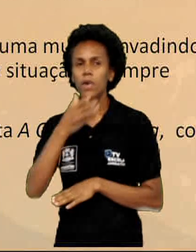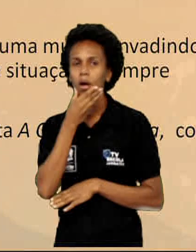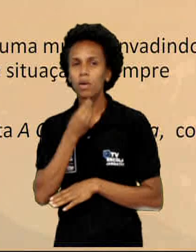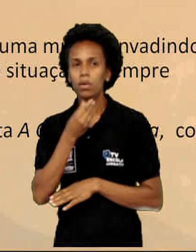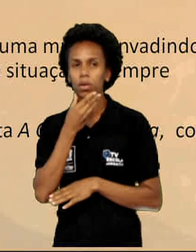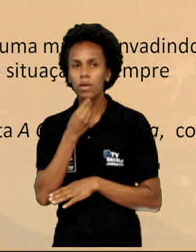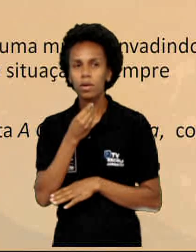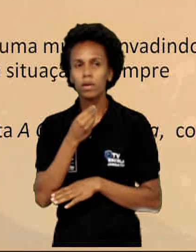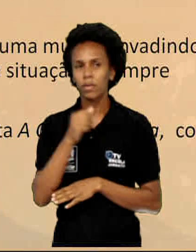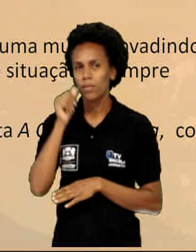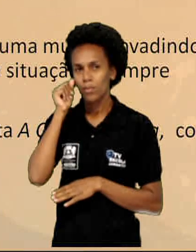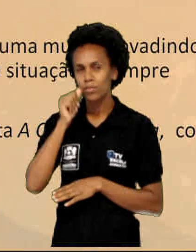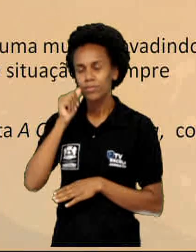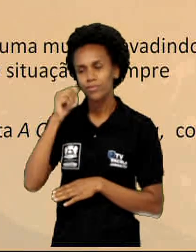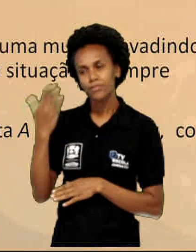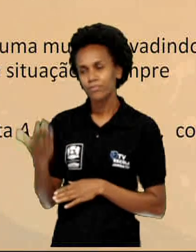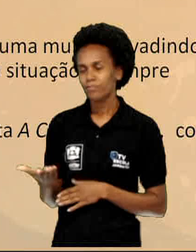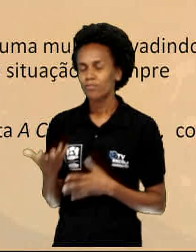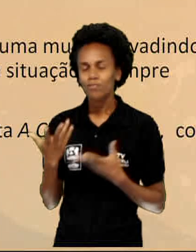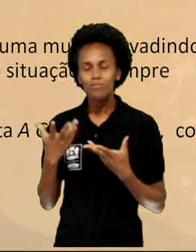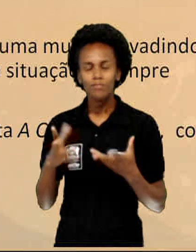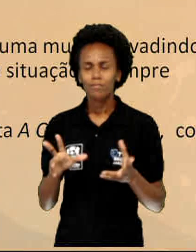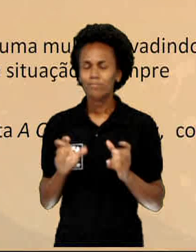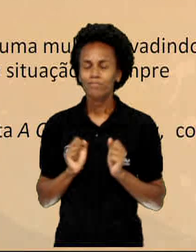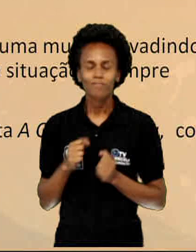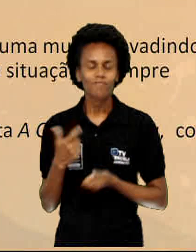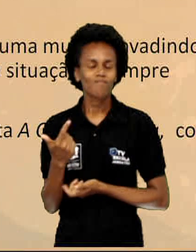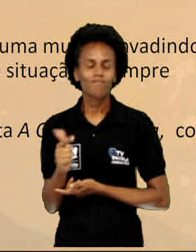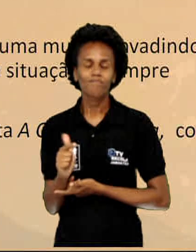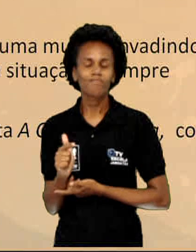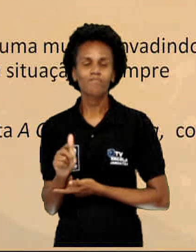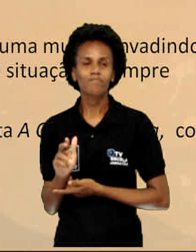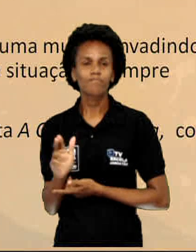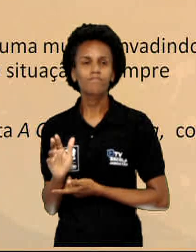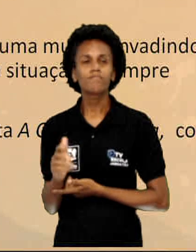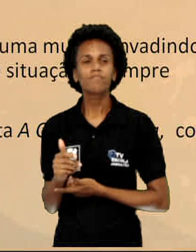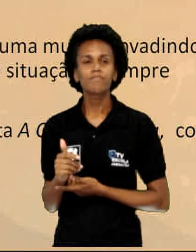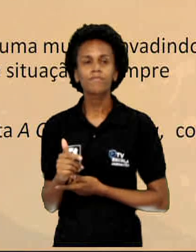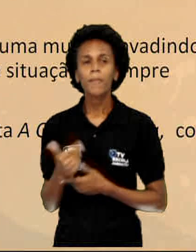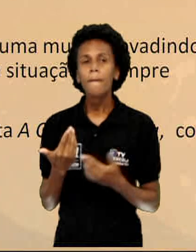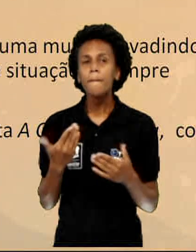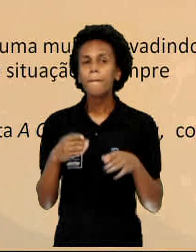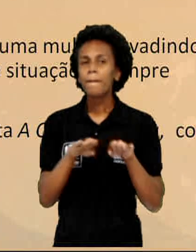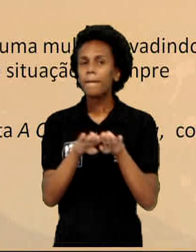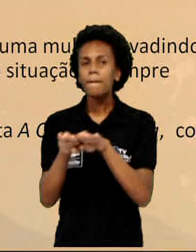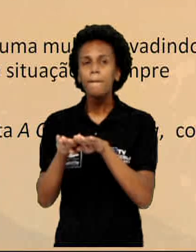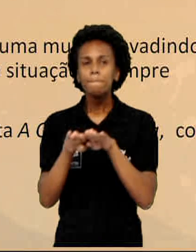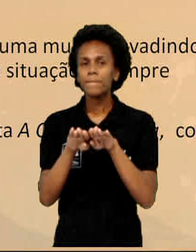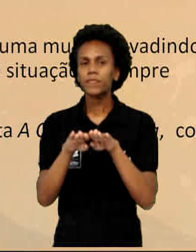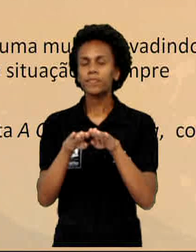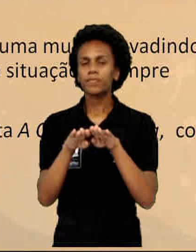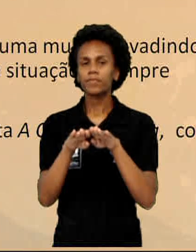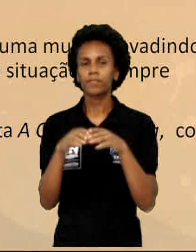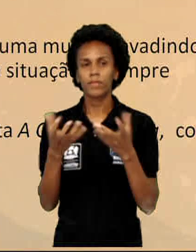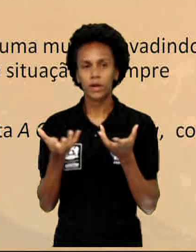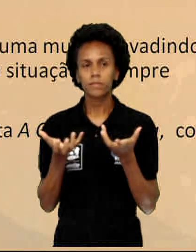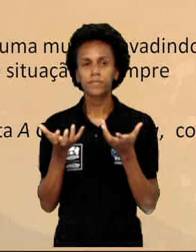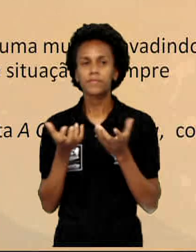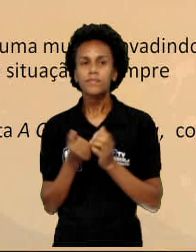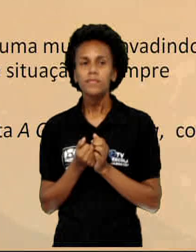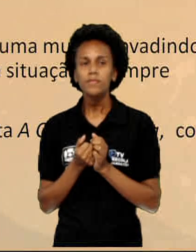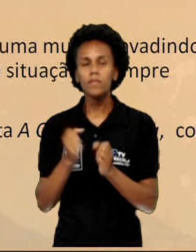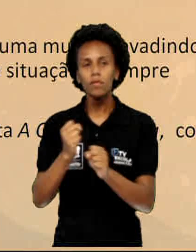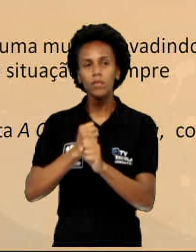nunca aceitou a situação e sempre tentou combater a desigualdade. Em 1885, foi